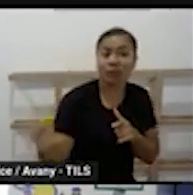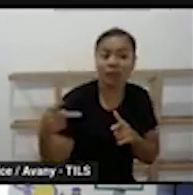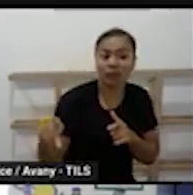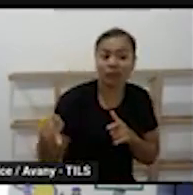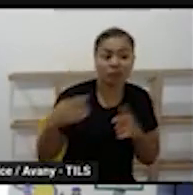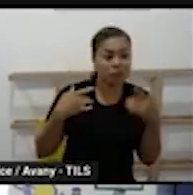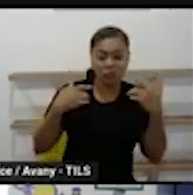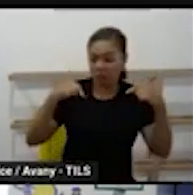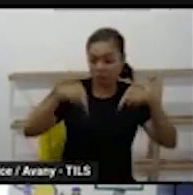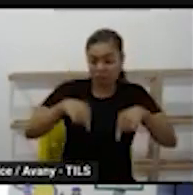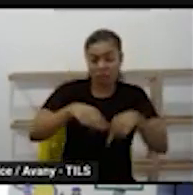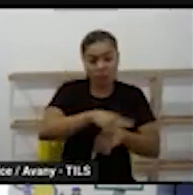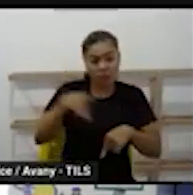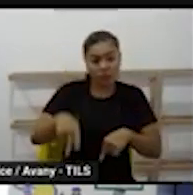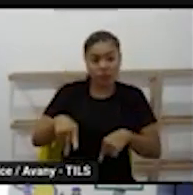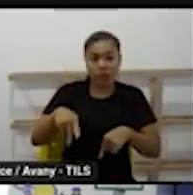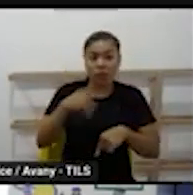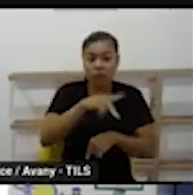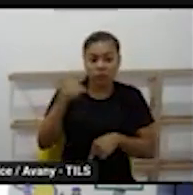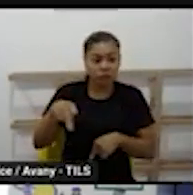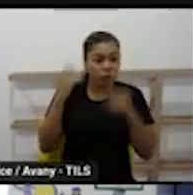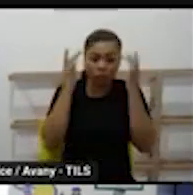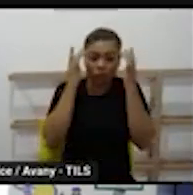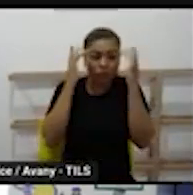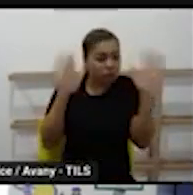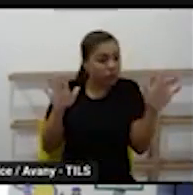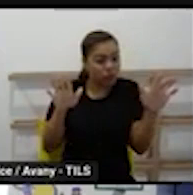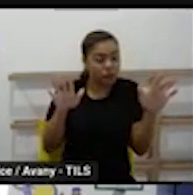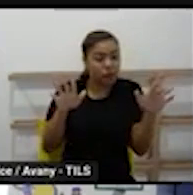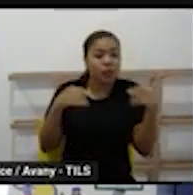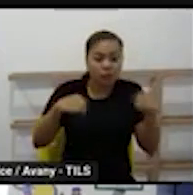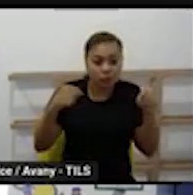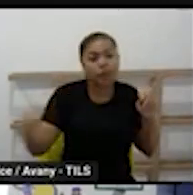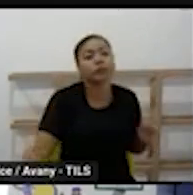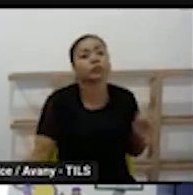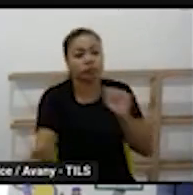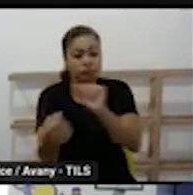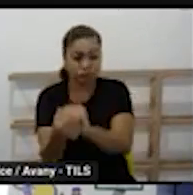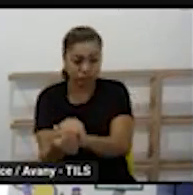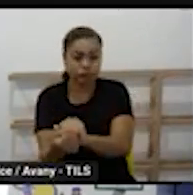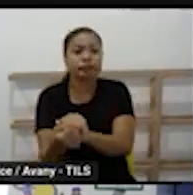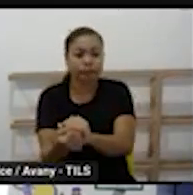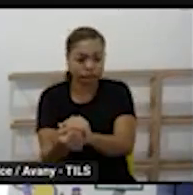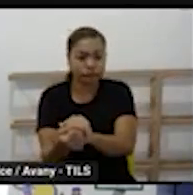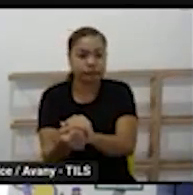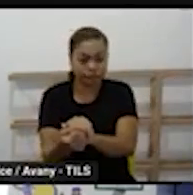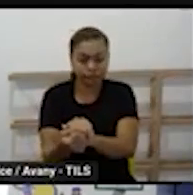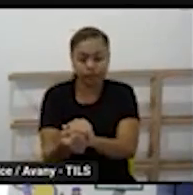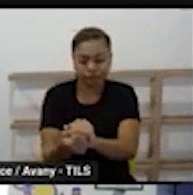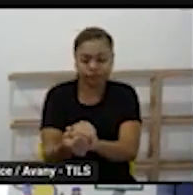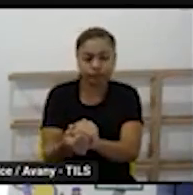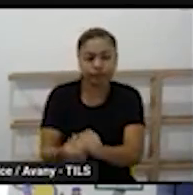a gente tem que se colocar disponível para resolver e ajudar essa criança quando ela não